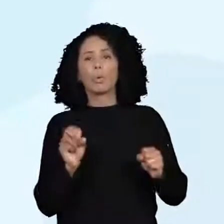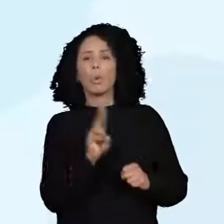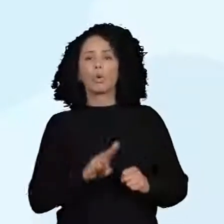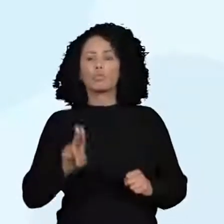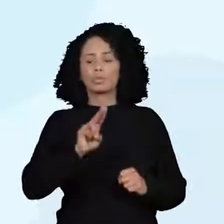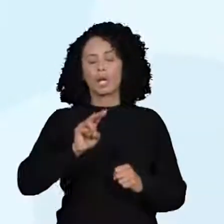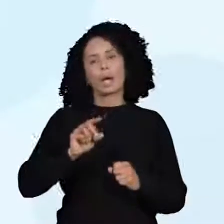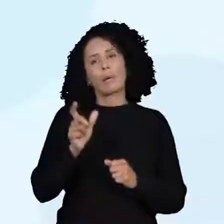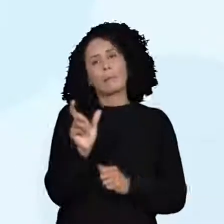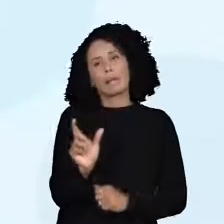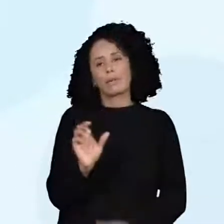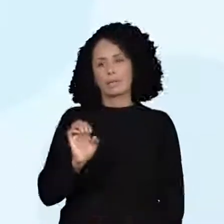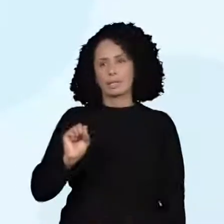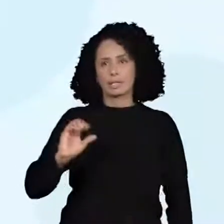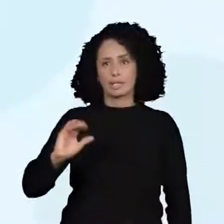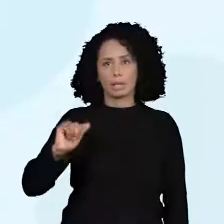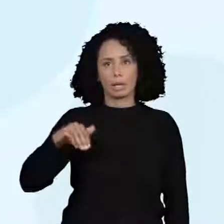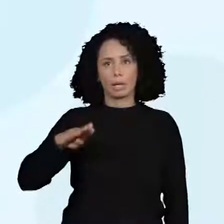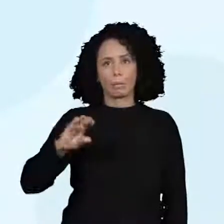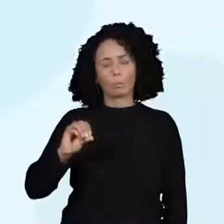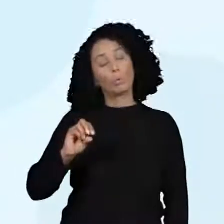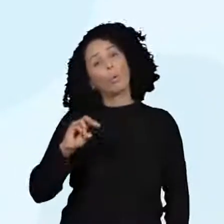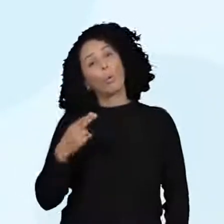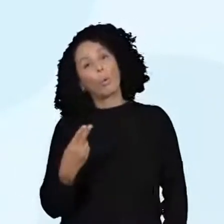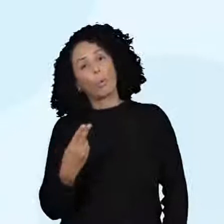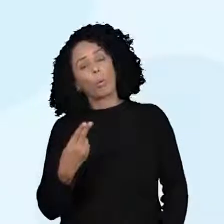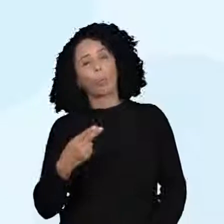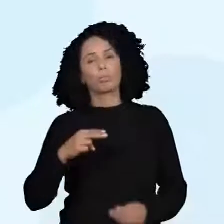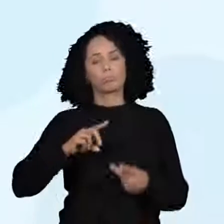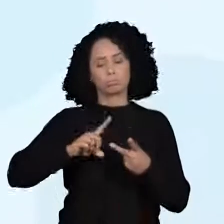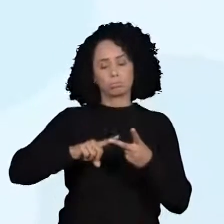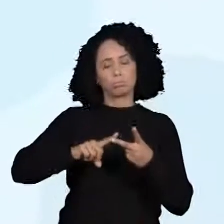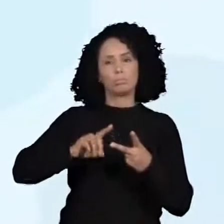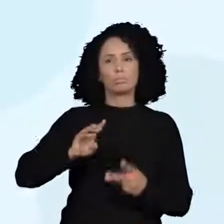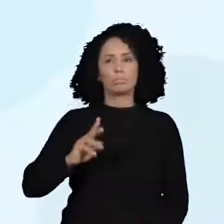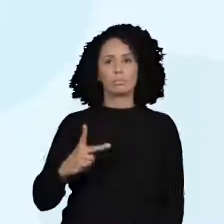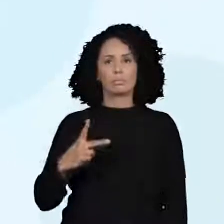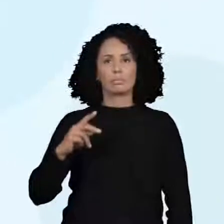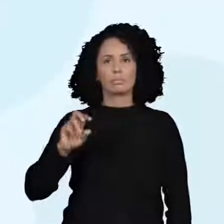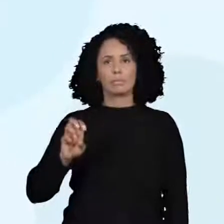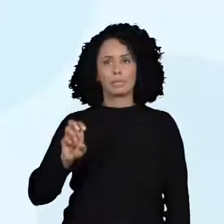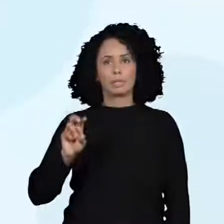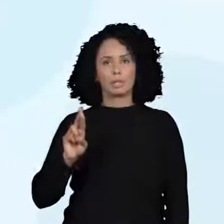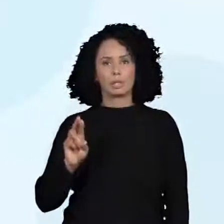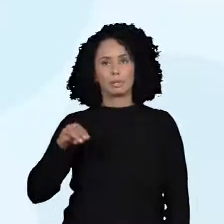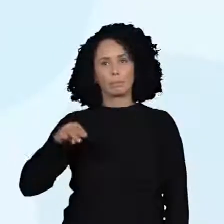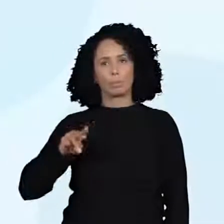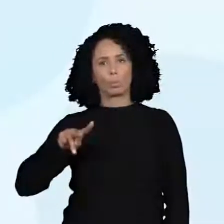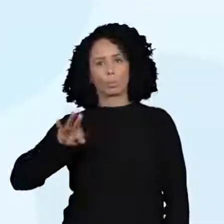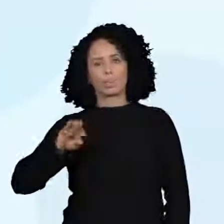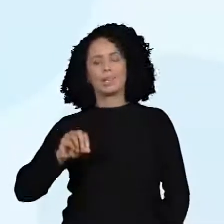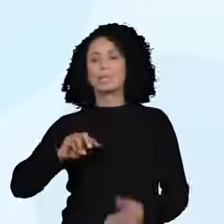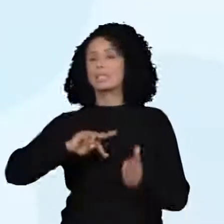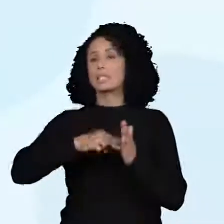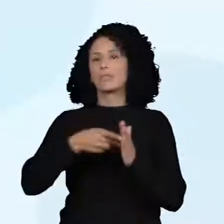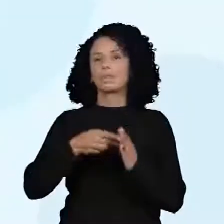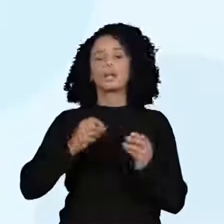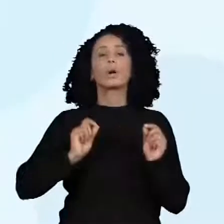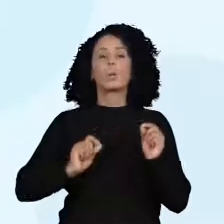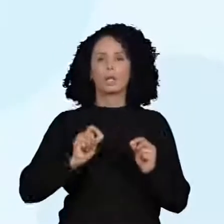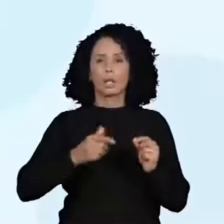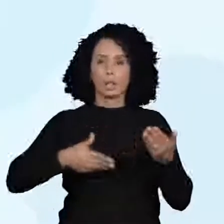escambo é a permuta, que nada mais é do que uma troca direta. Toda vez que eu falar para você troca direta,